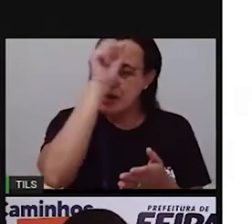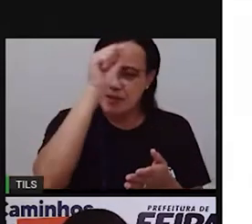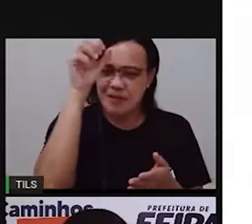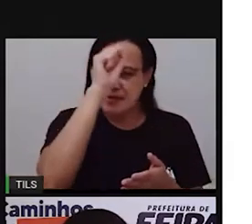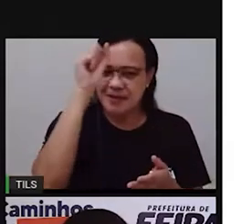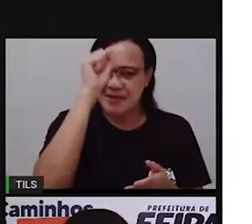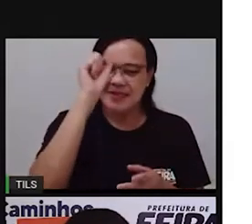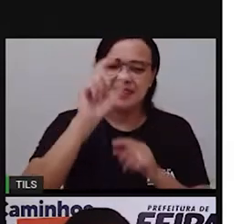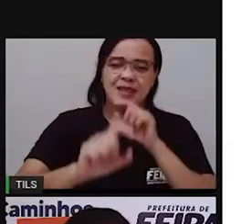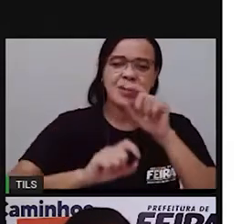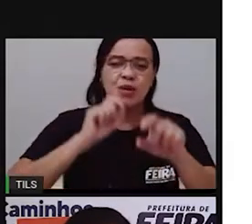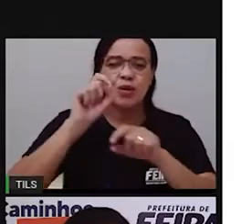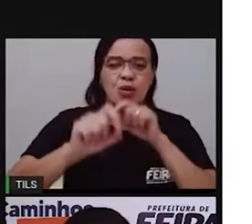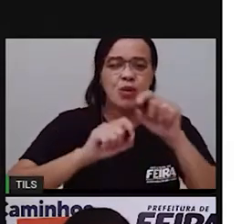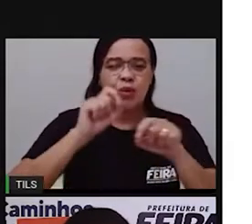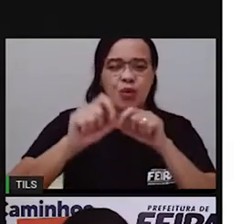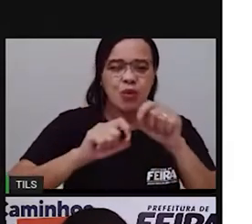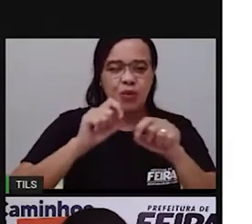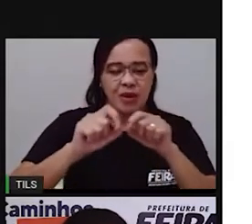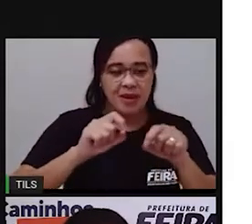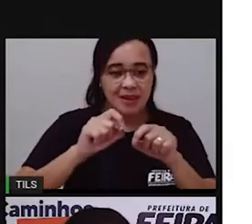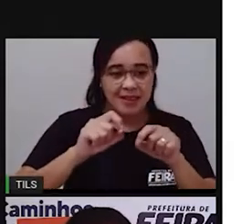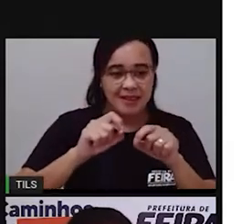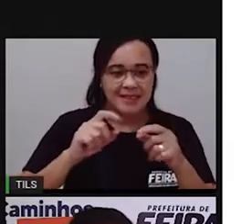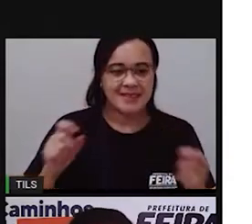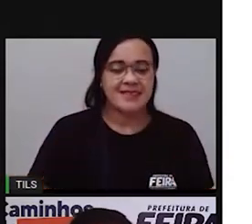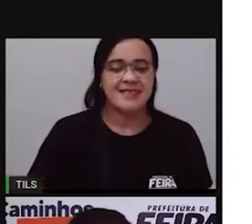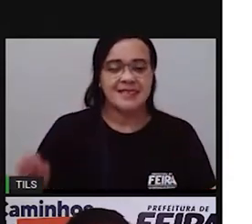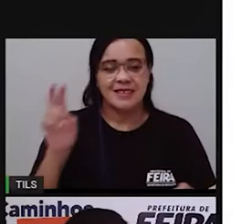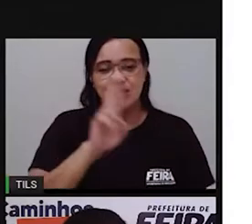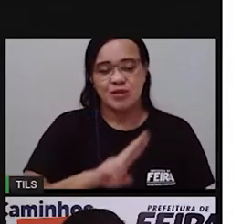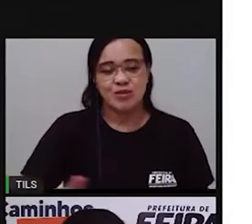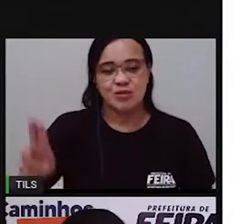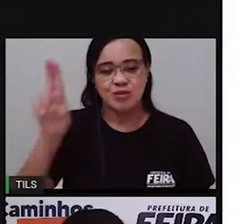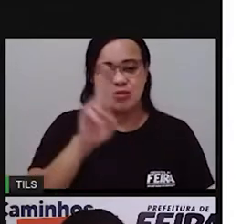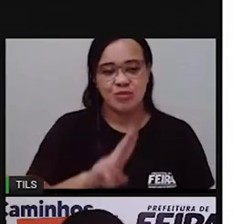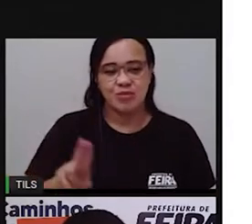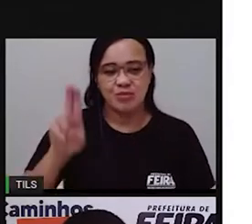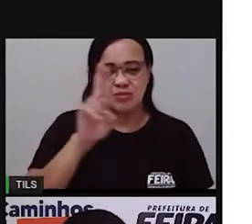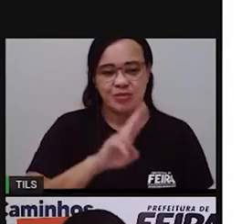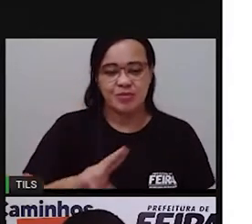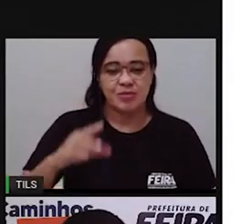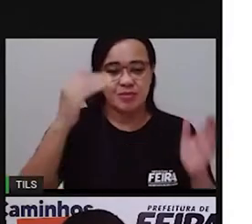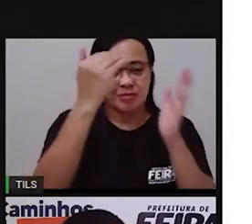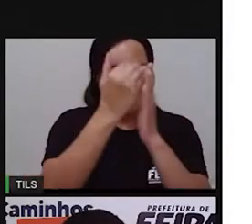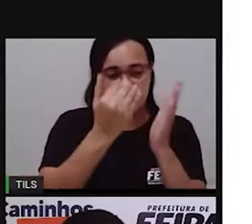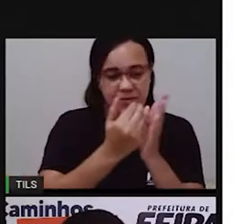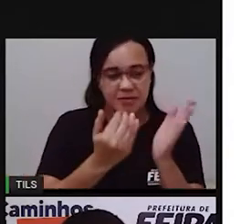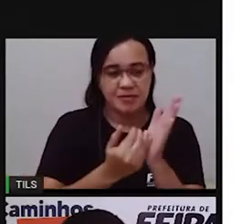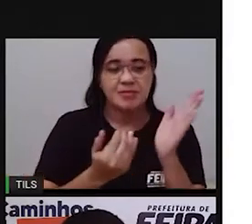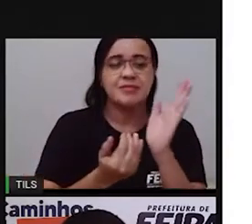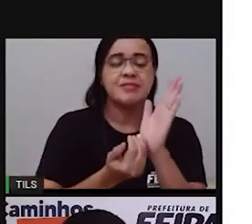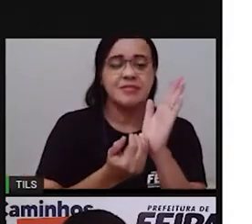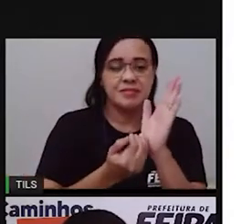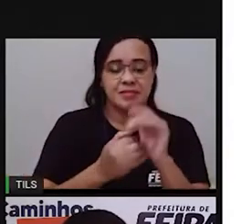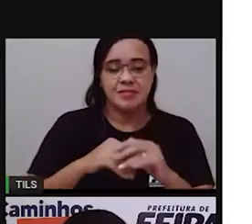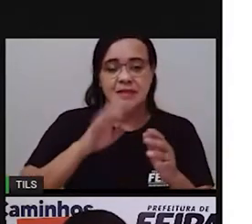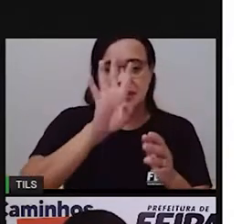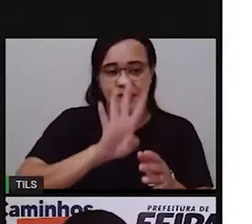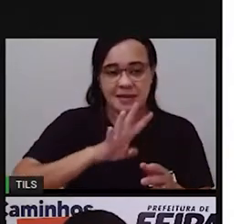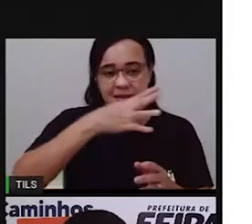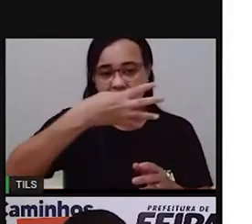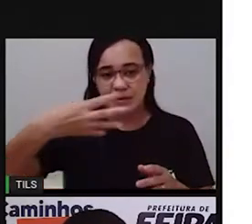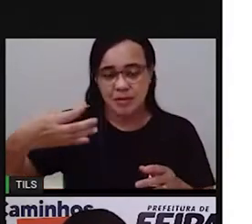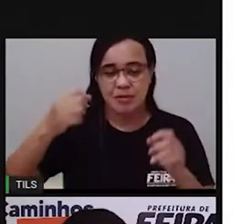representação, quantificação, utilizando dados, utilizando tabelas,